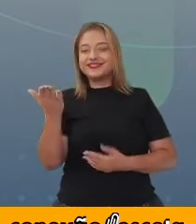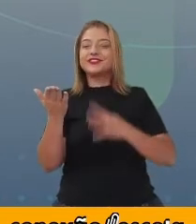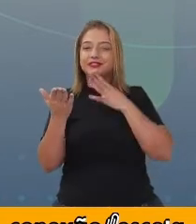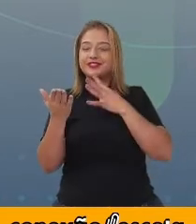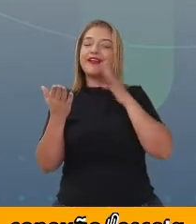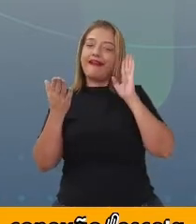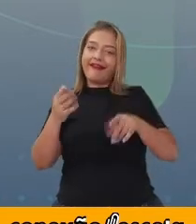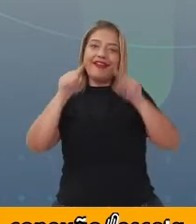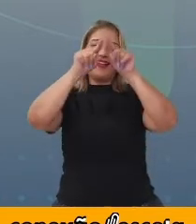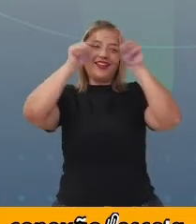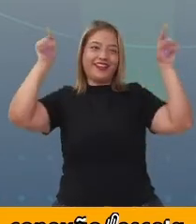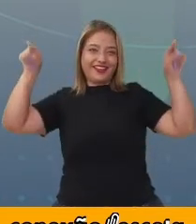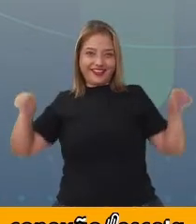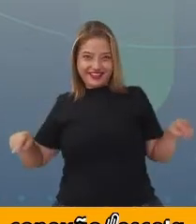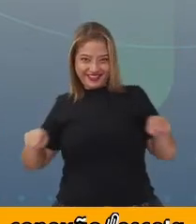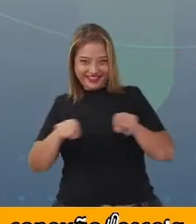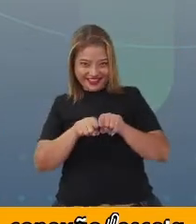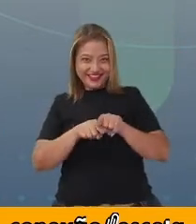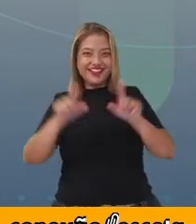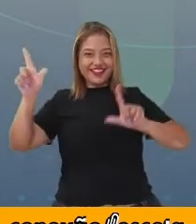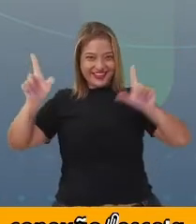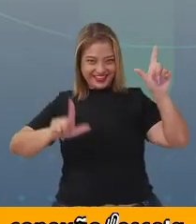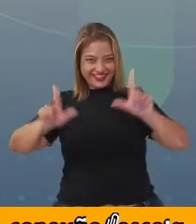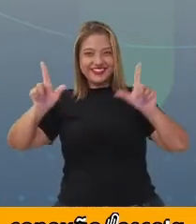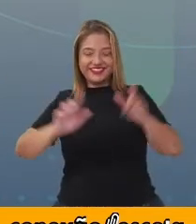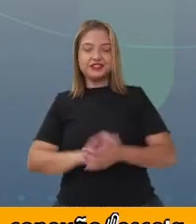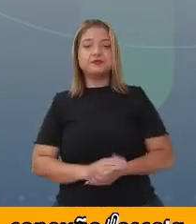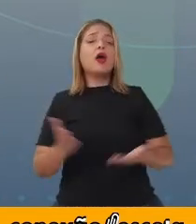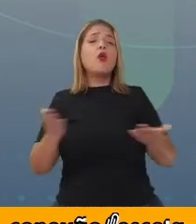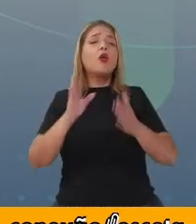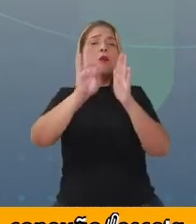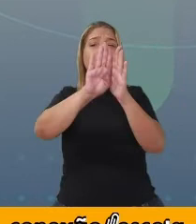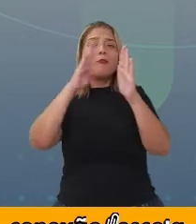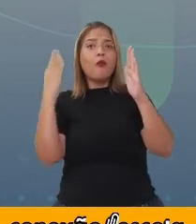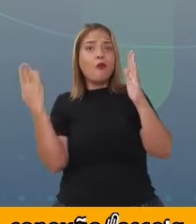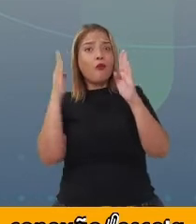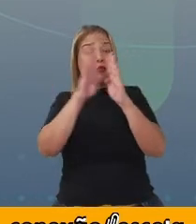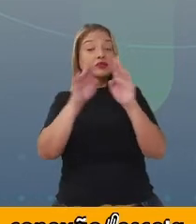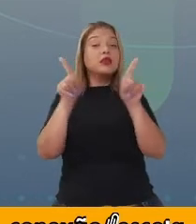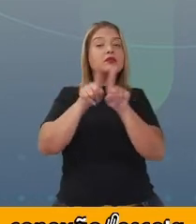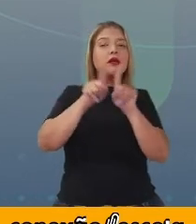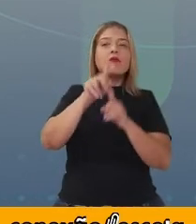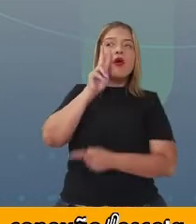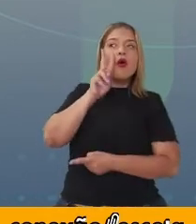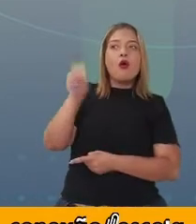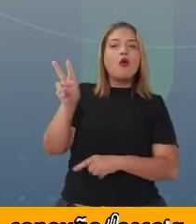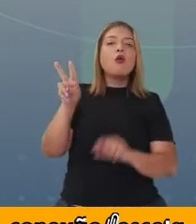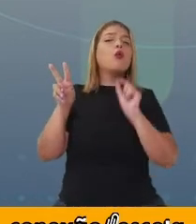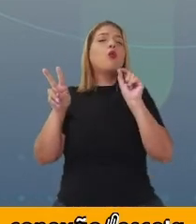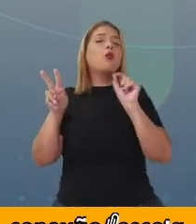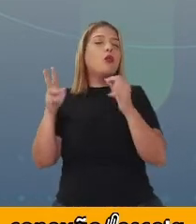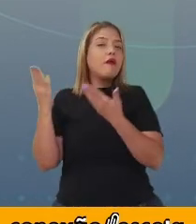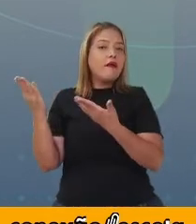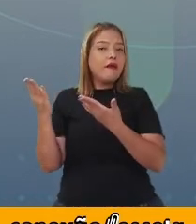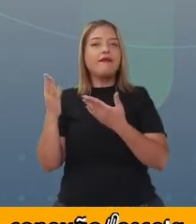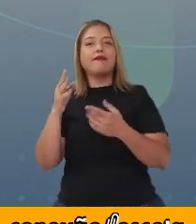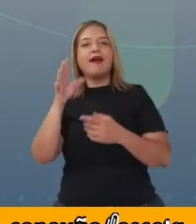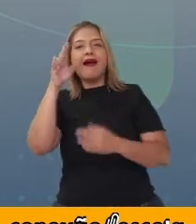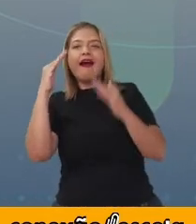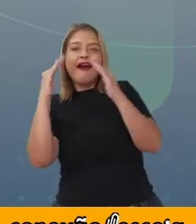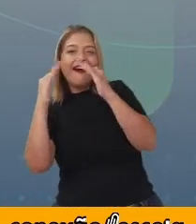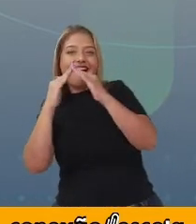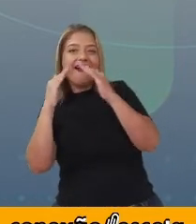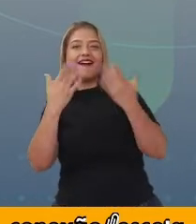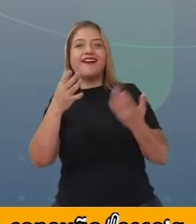retângulo. Da porta. Vamos observar as portas? Olha o formato das portas. Da porta da casa, a porta do guarda